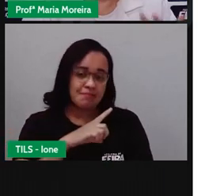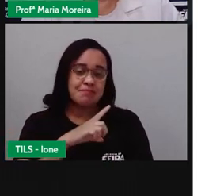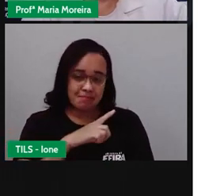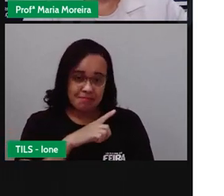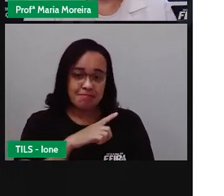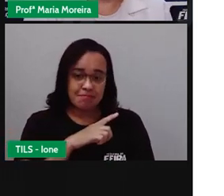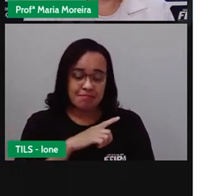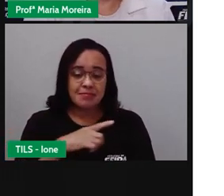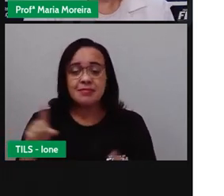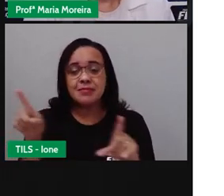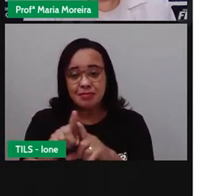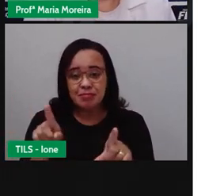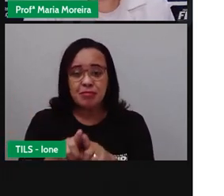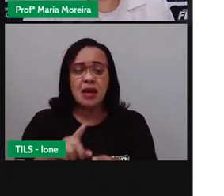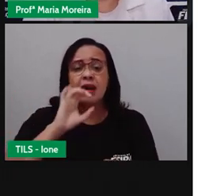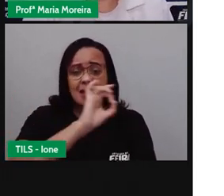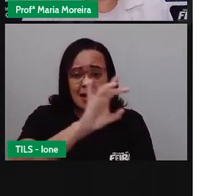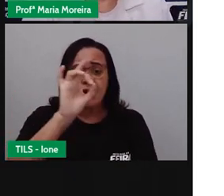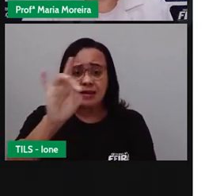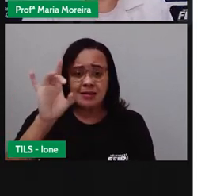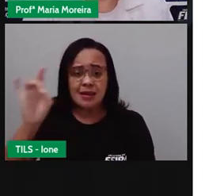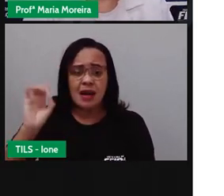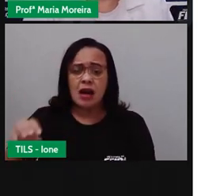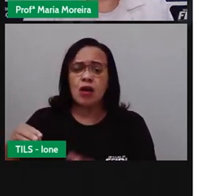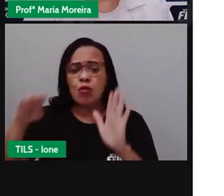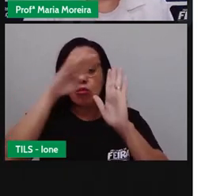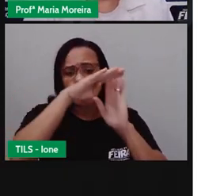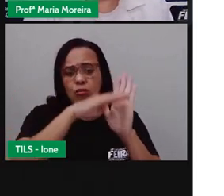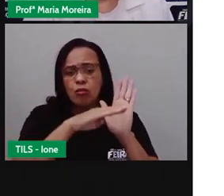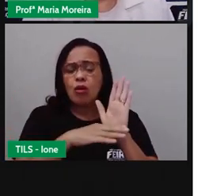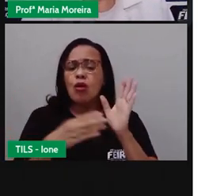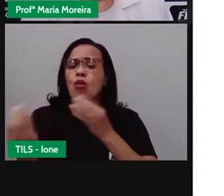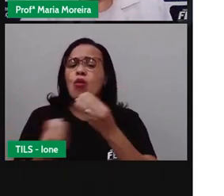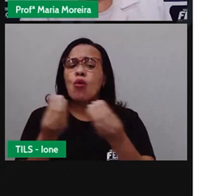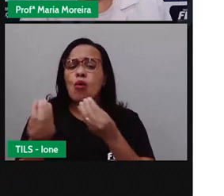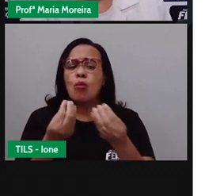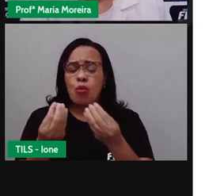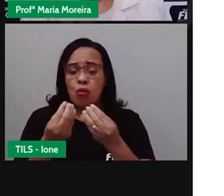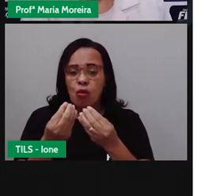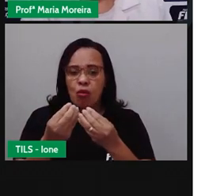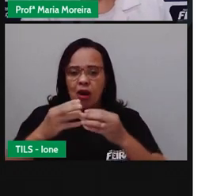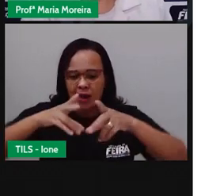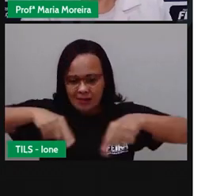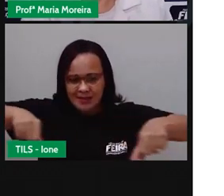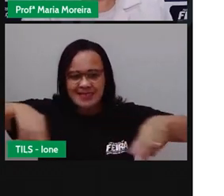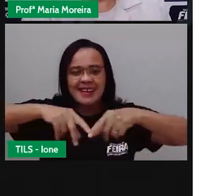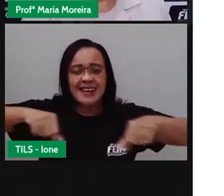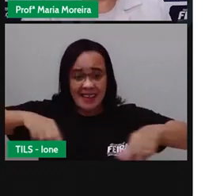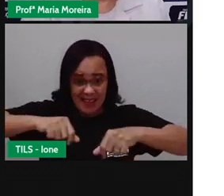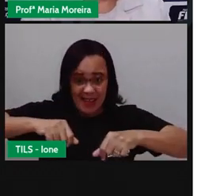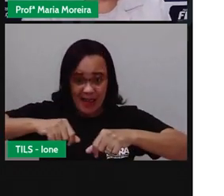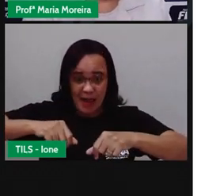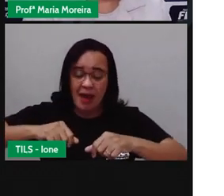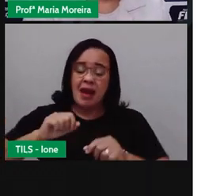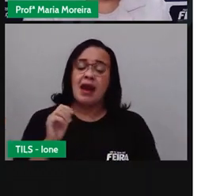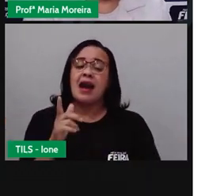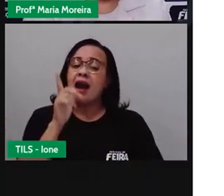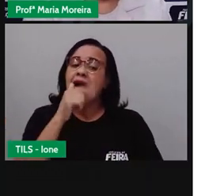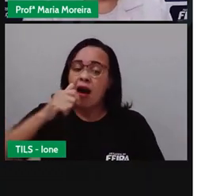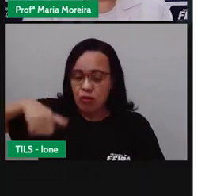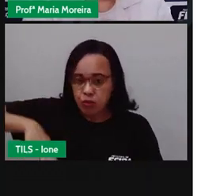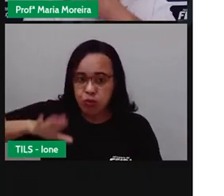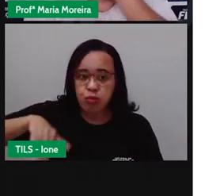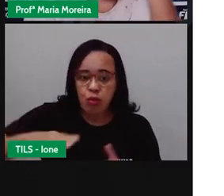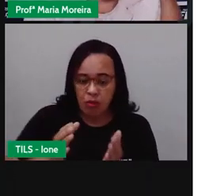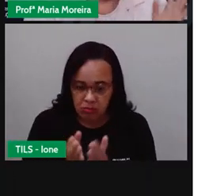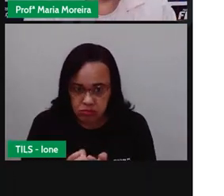Os meios de transporte, eles são classificados da seguinte forma. Terrestre, aquático e aéreo. Que, inclusive, a já viu